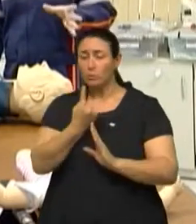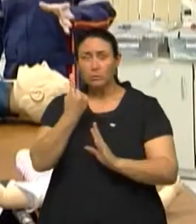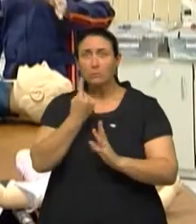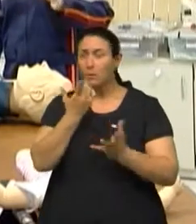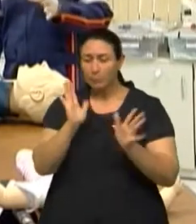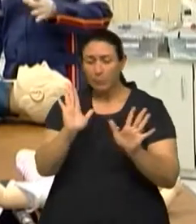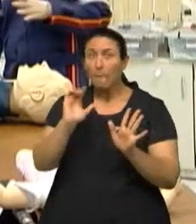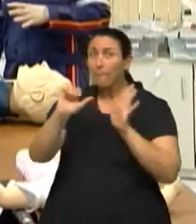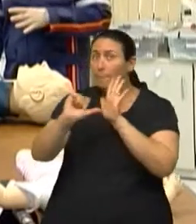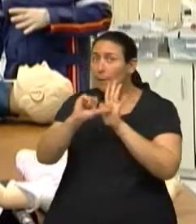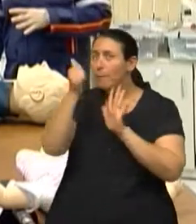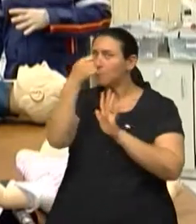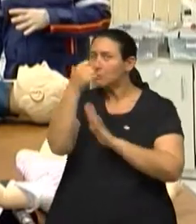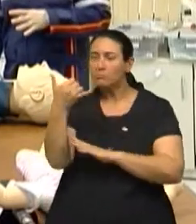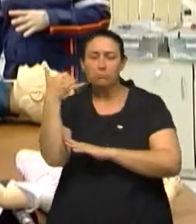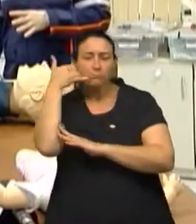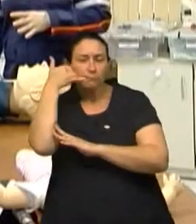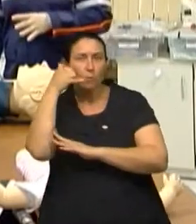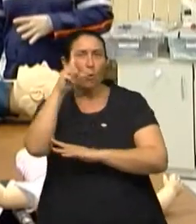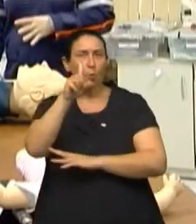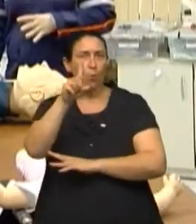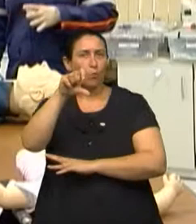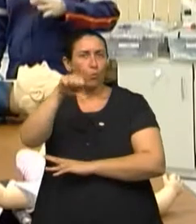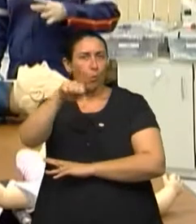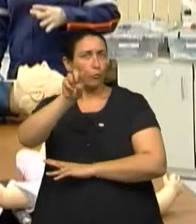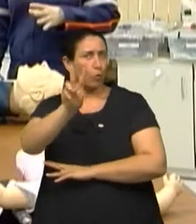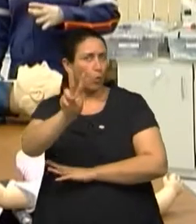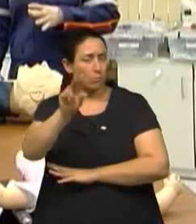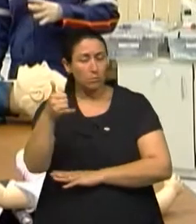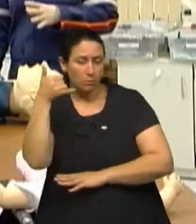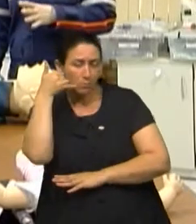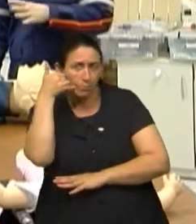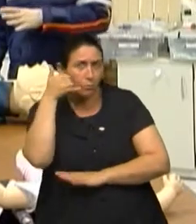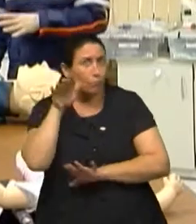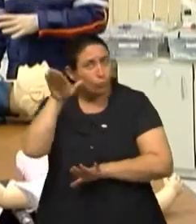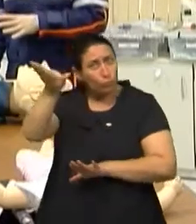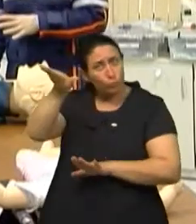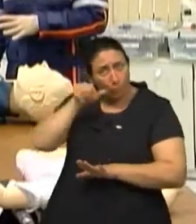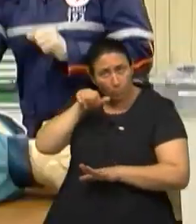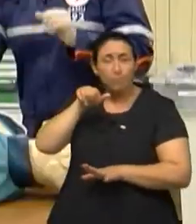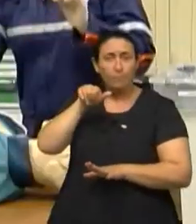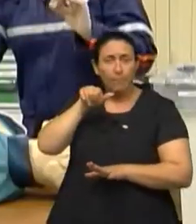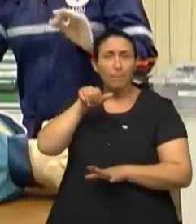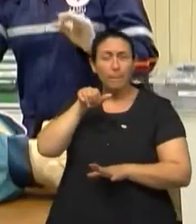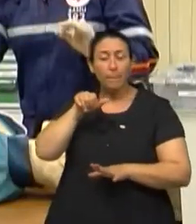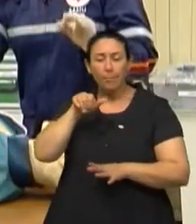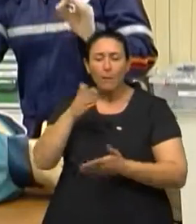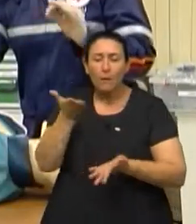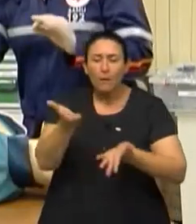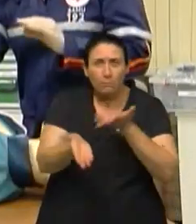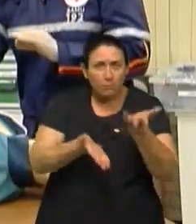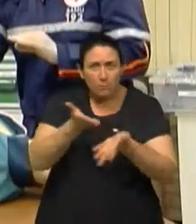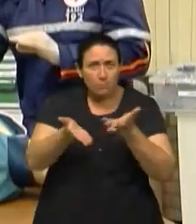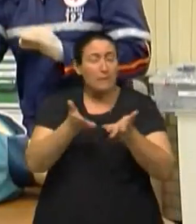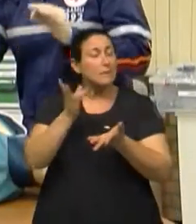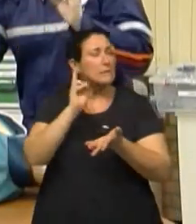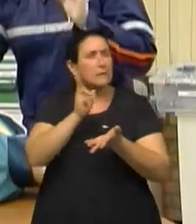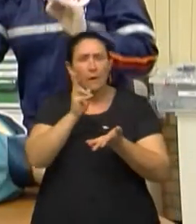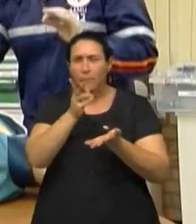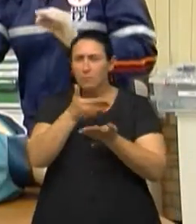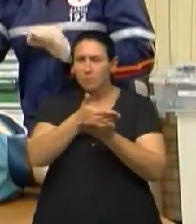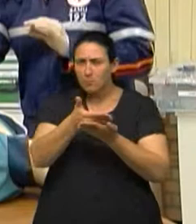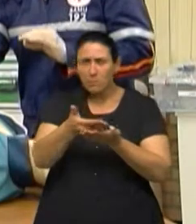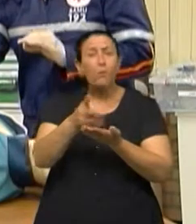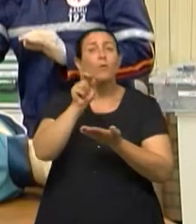de chamar ajuda. A gente aciona 192, tá? E depois a gente começa a atender a parada. Todo o início do atendimento da